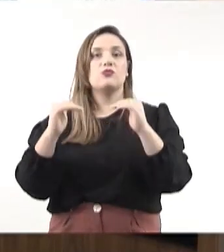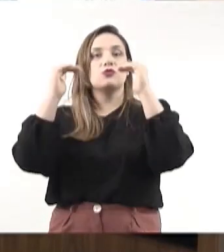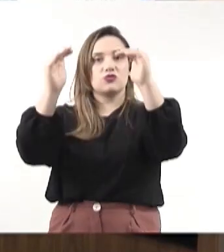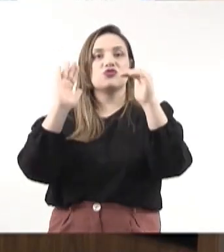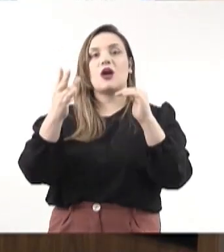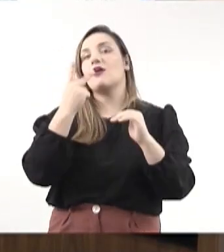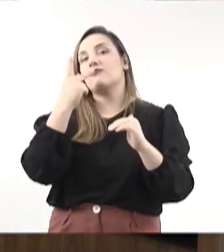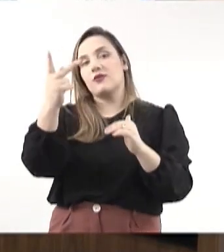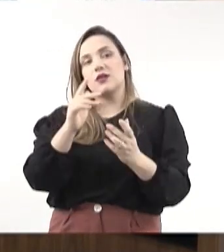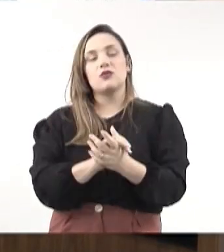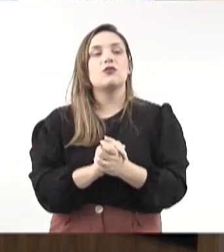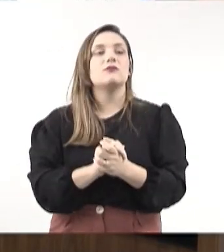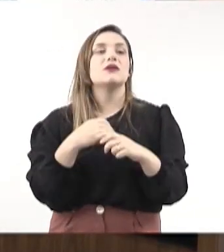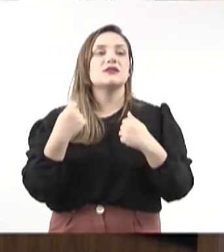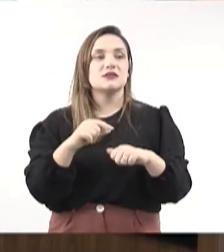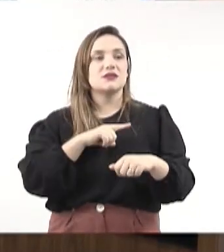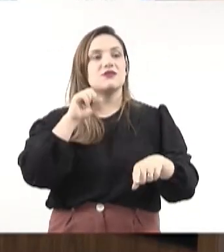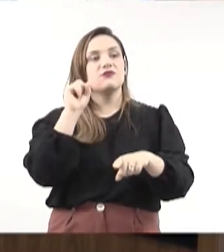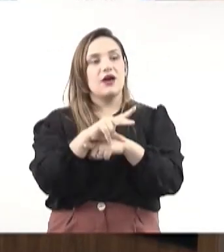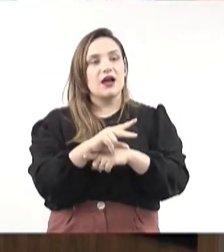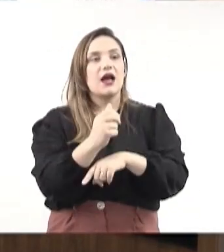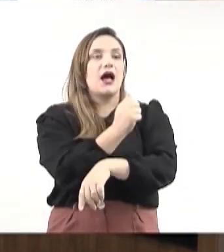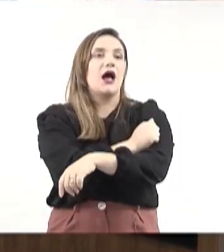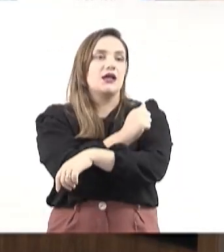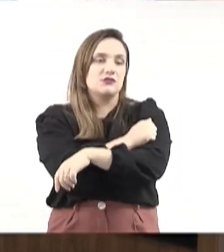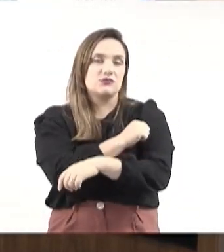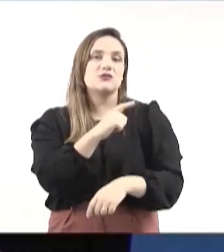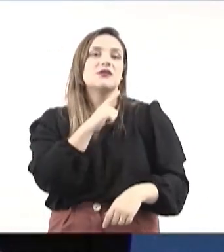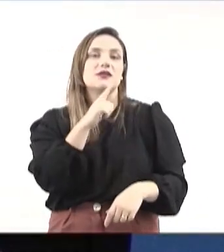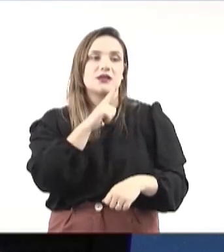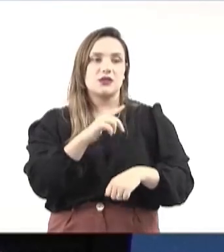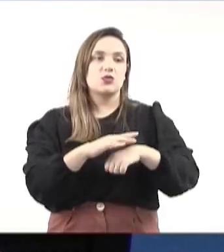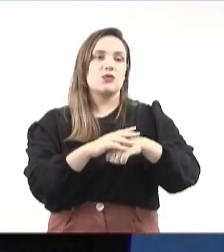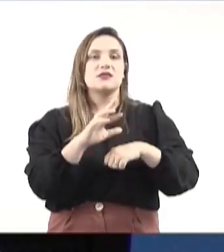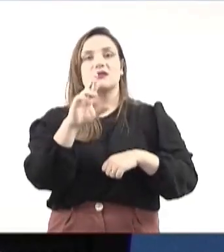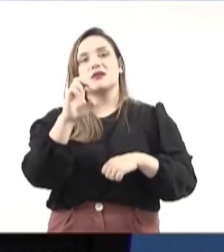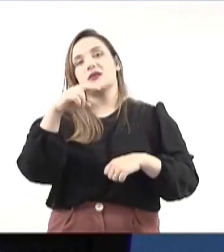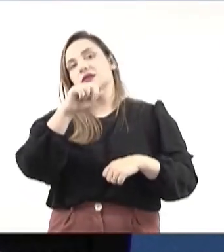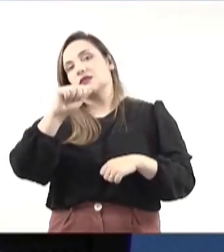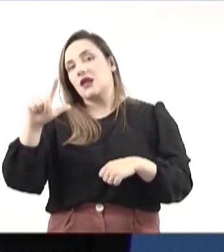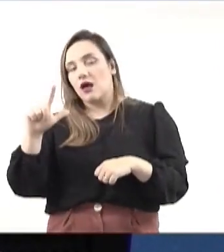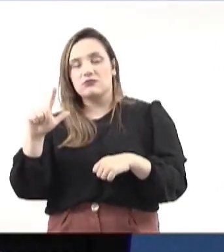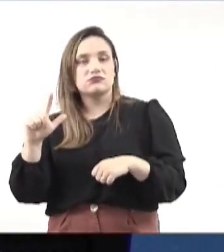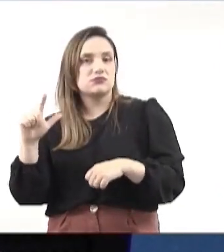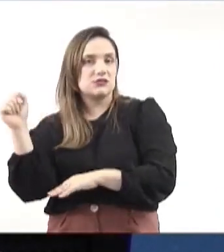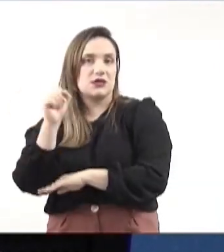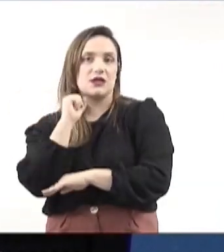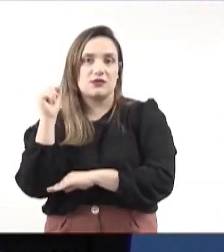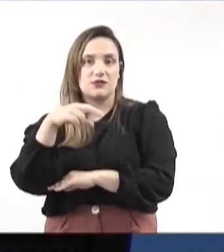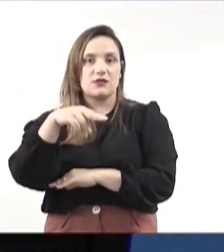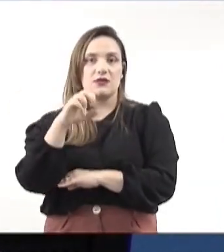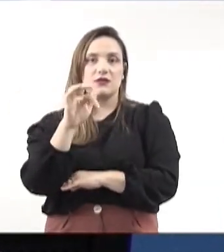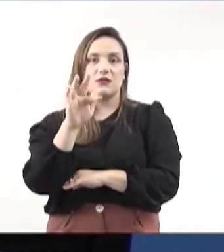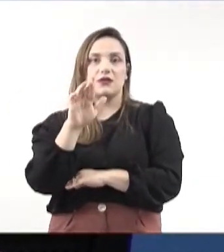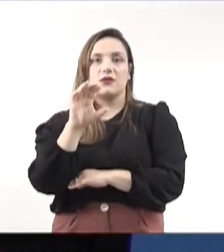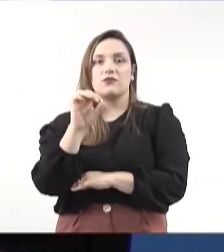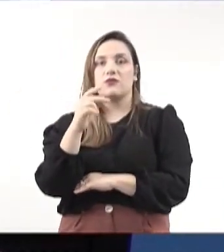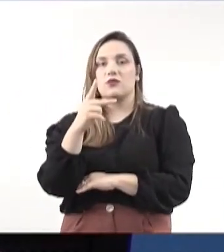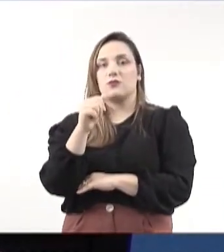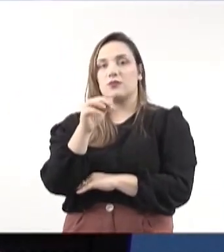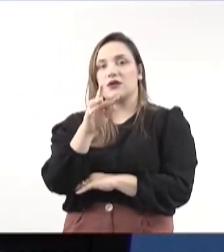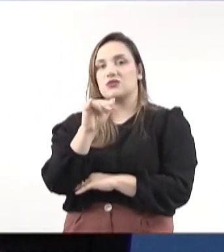no sentido de garantir vagas para estudantes portadores da doença renal crônica, nefropatia grave,